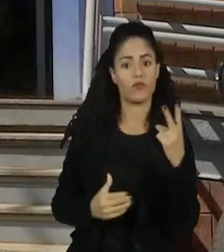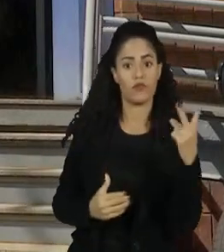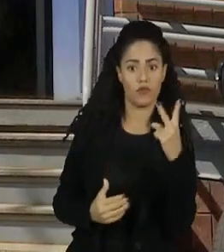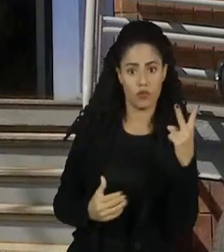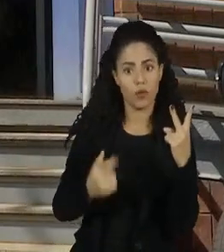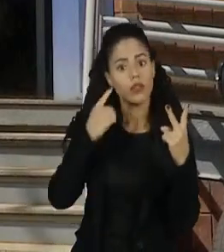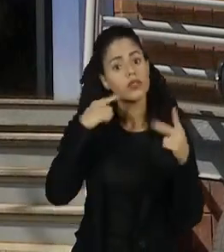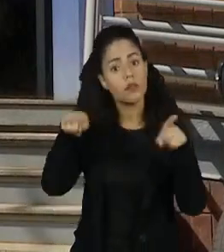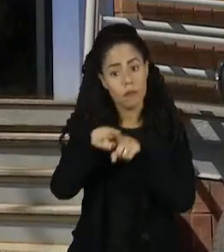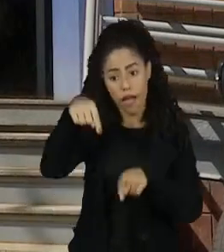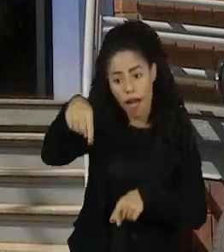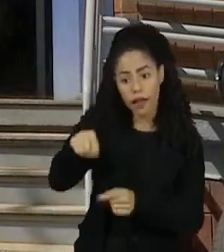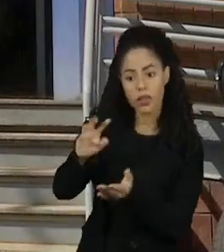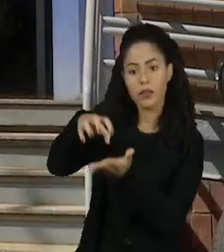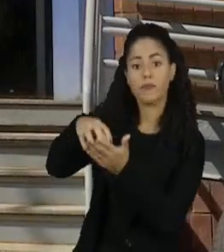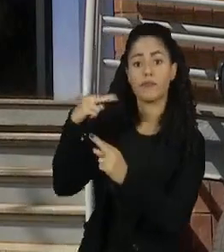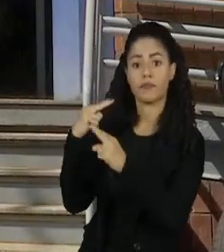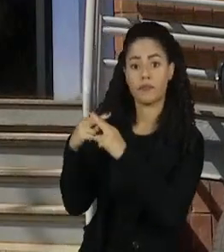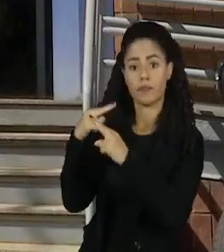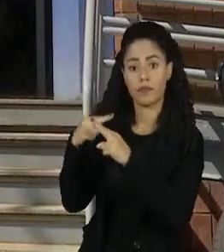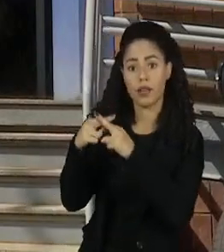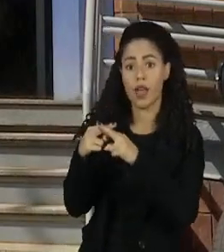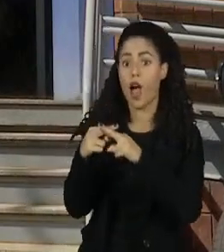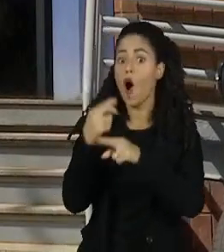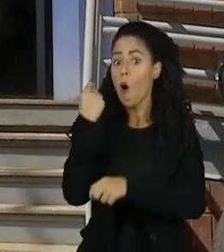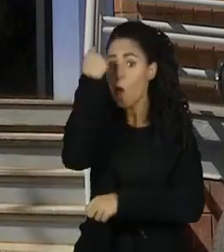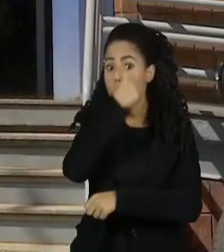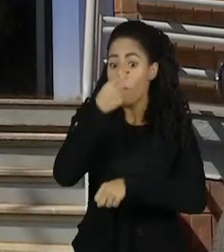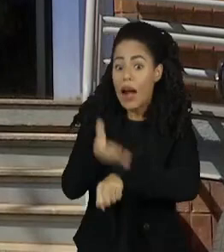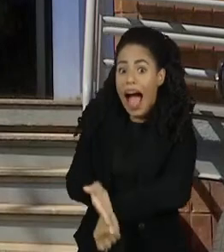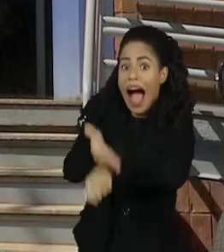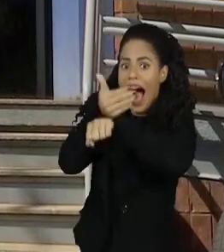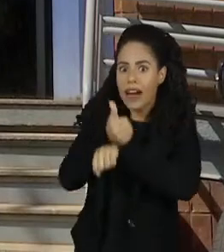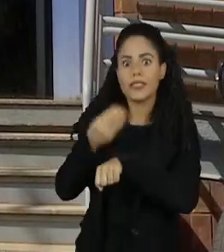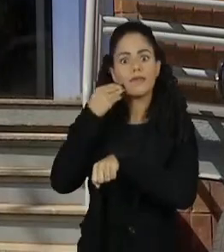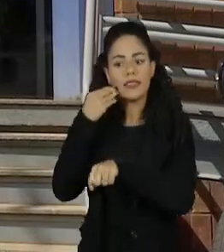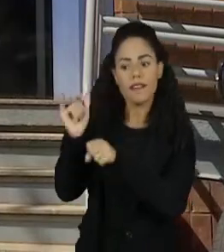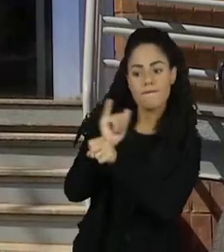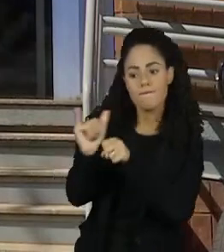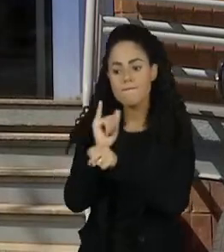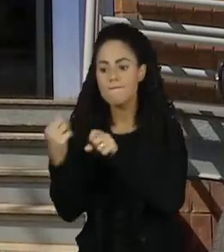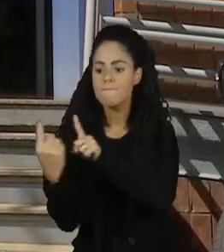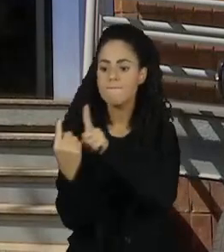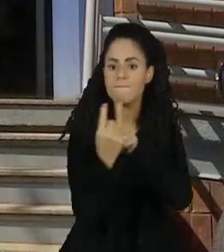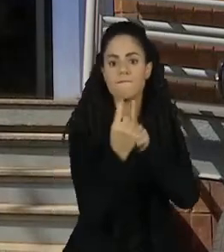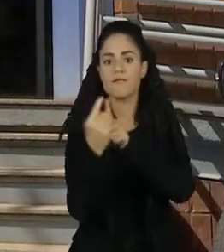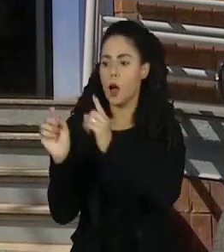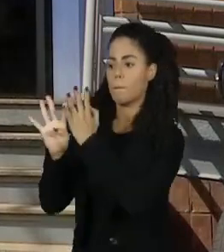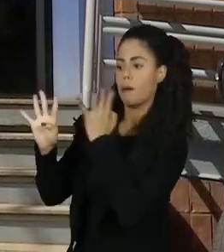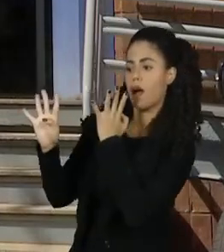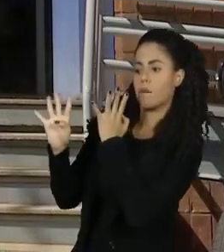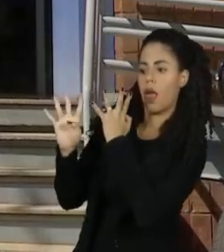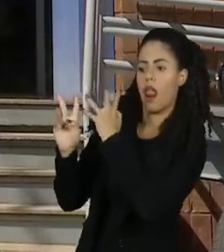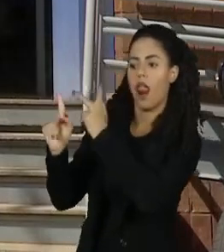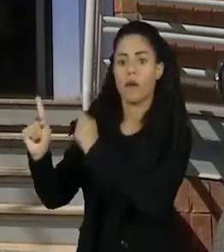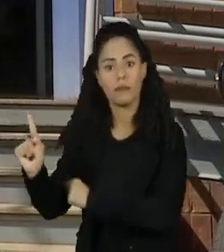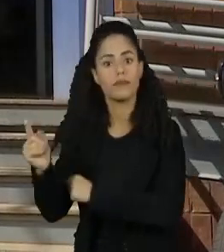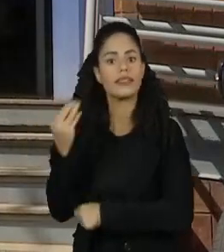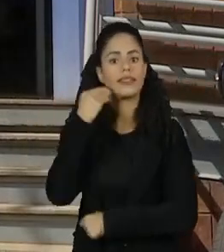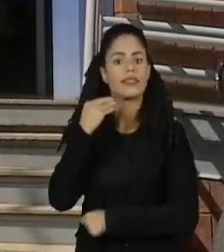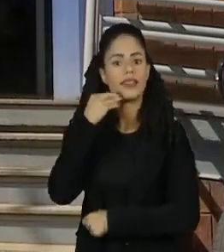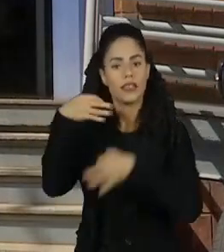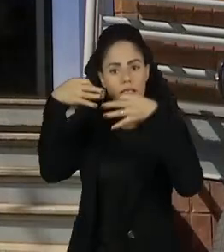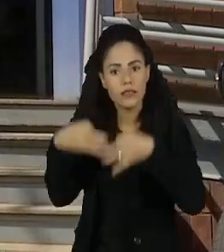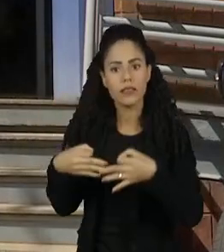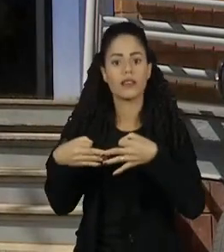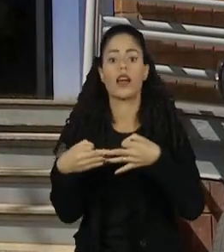da Caixa, inclusive, abriram hoje uma hora mais cedo para dar conta da demanda, já que os pedidos para a renegociação dobraram